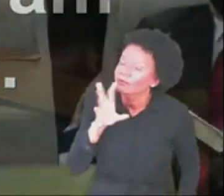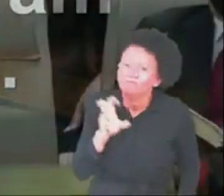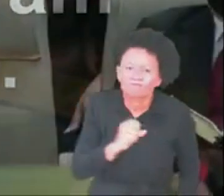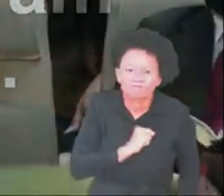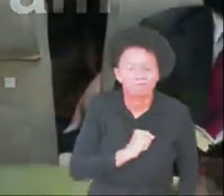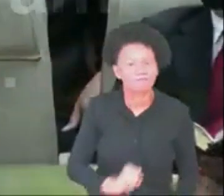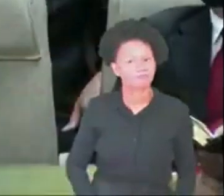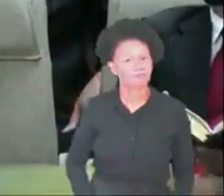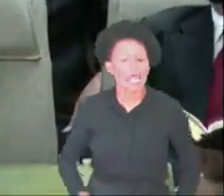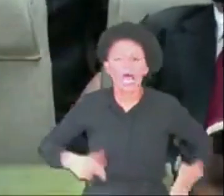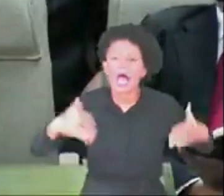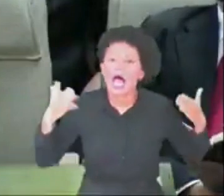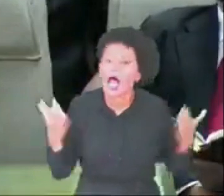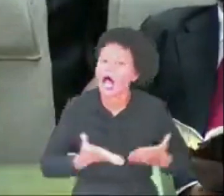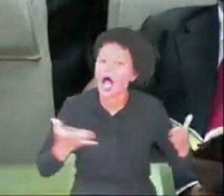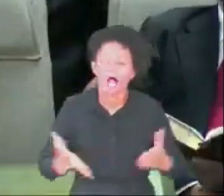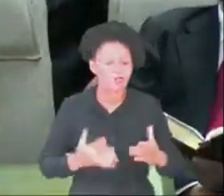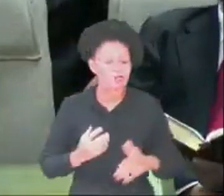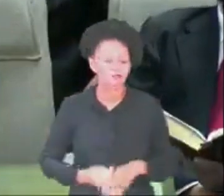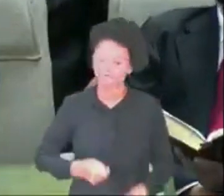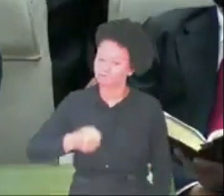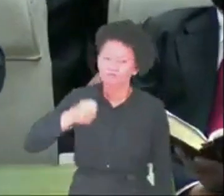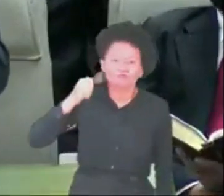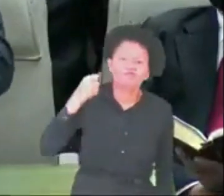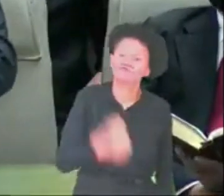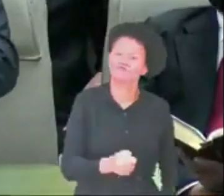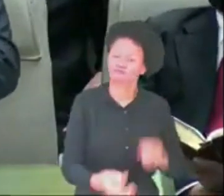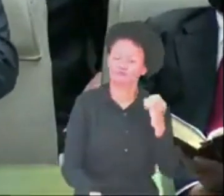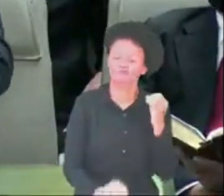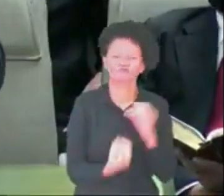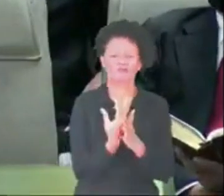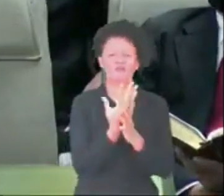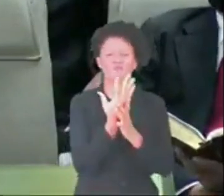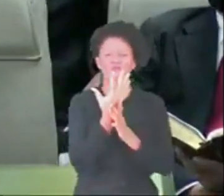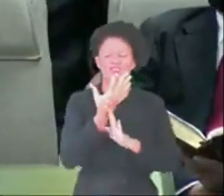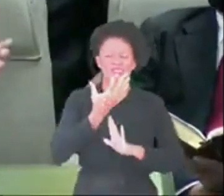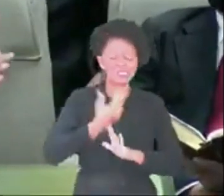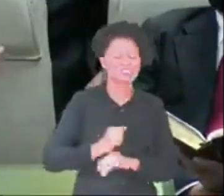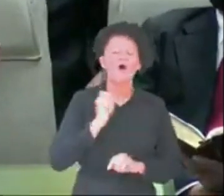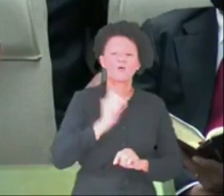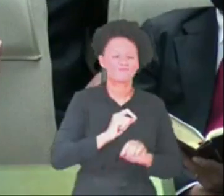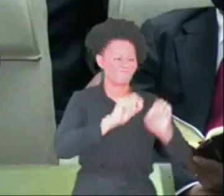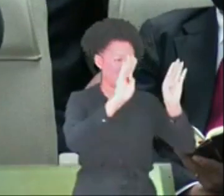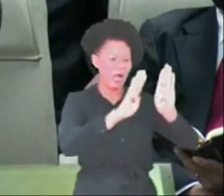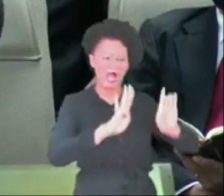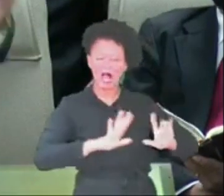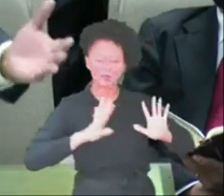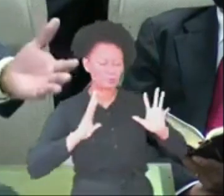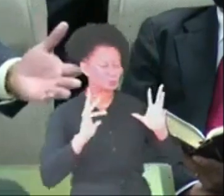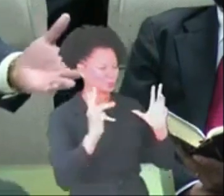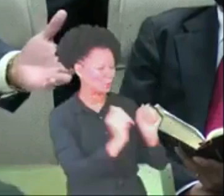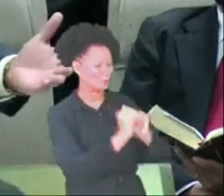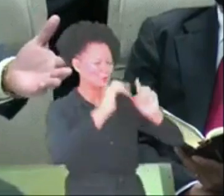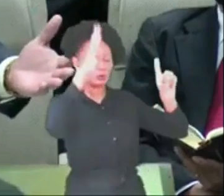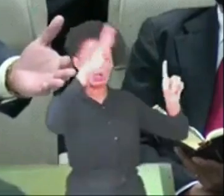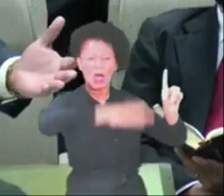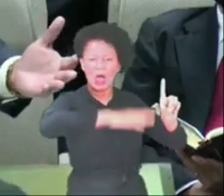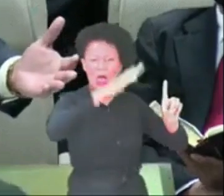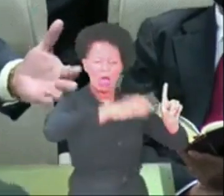Eles agora quiserem implantar o Baalismo. E a religião de Baal era promíscua.